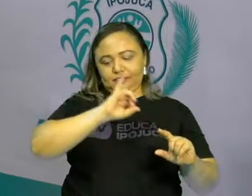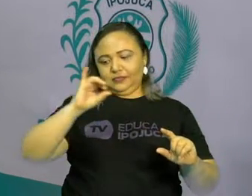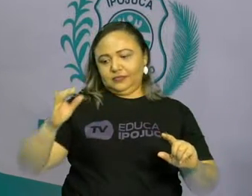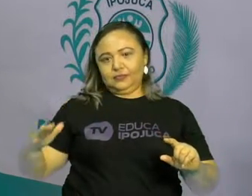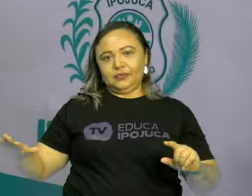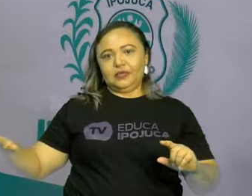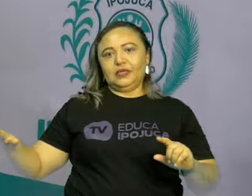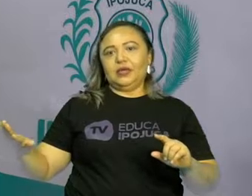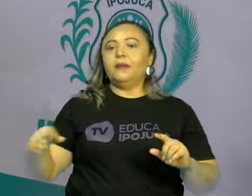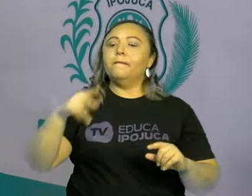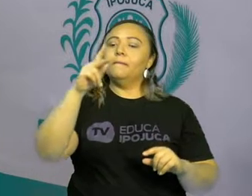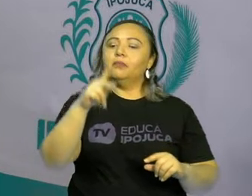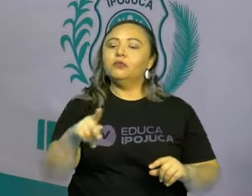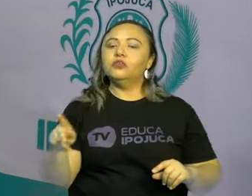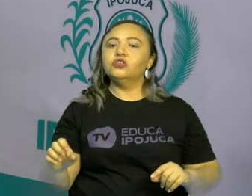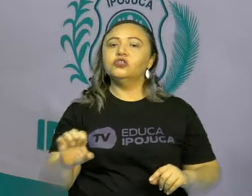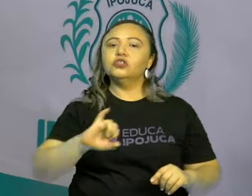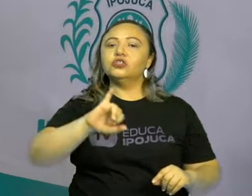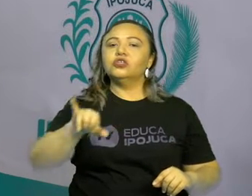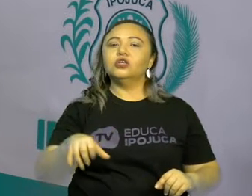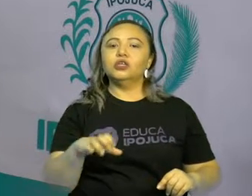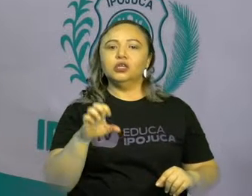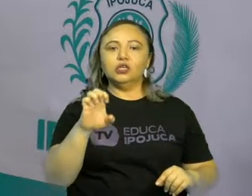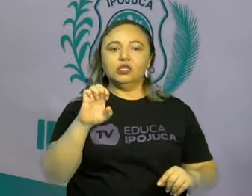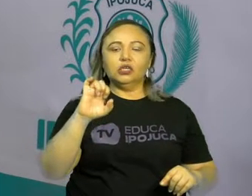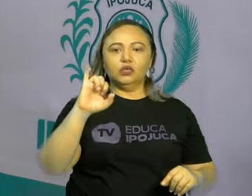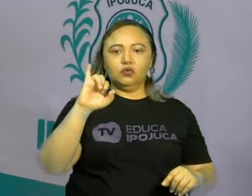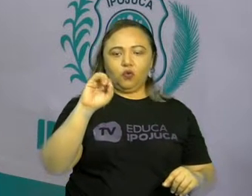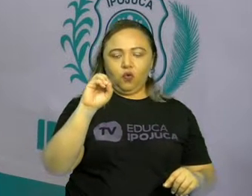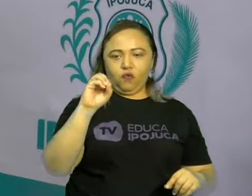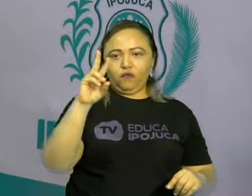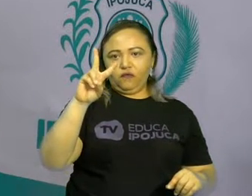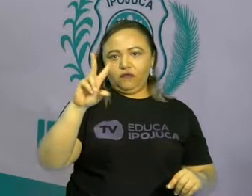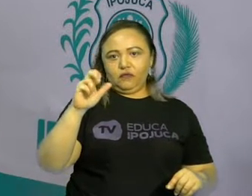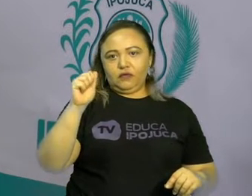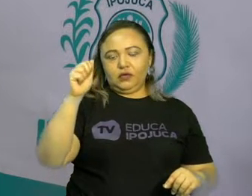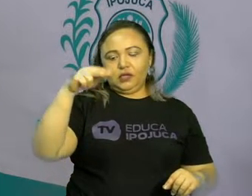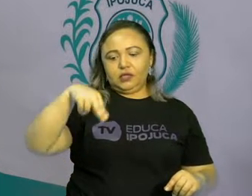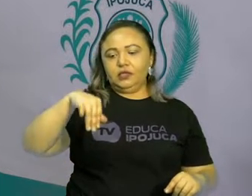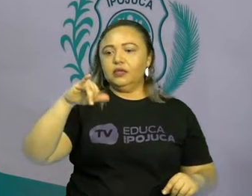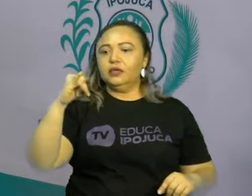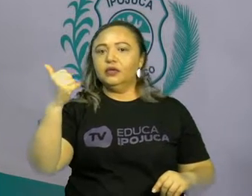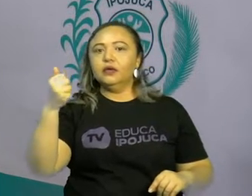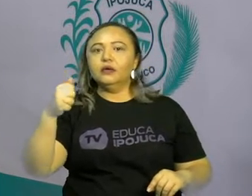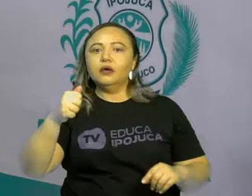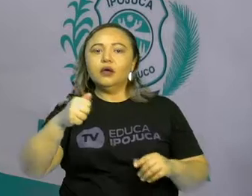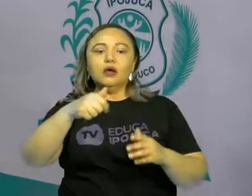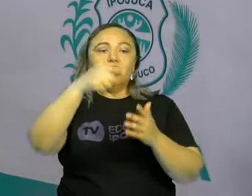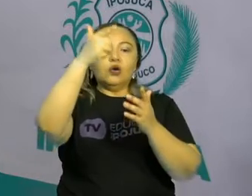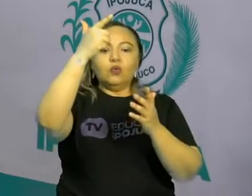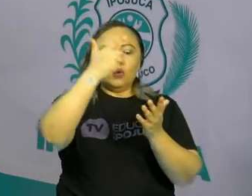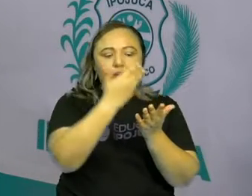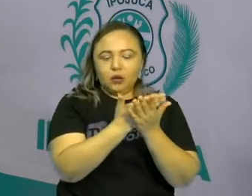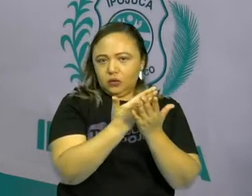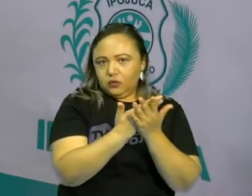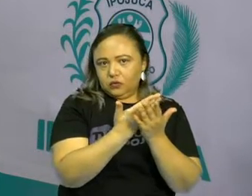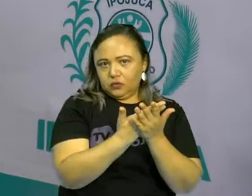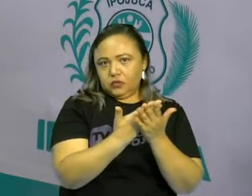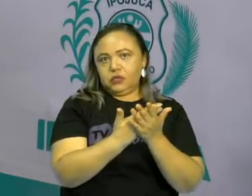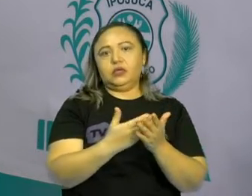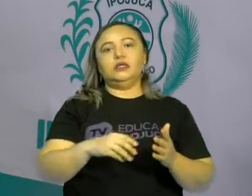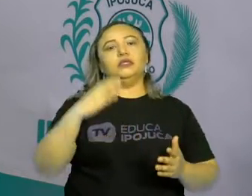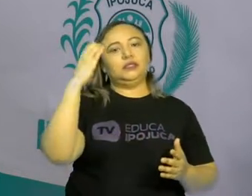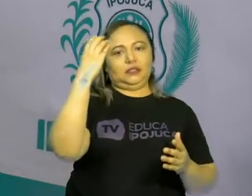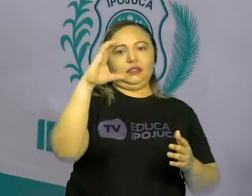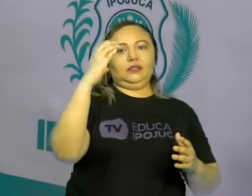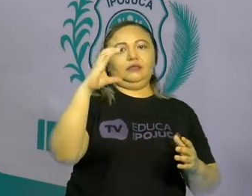a professora Gilvânia Gomes e vamos estar com você em mais uma aula de ciência do Projeto Educa e Pojuca. Hoje